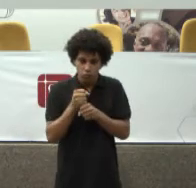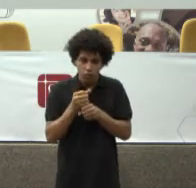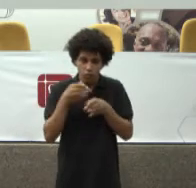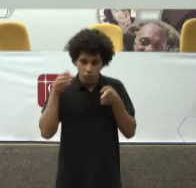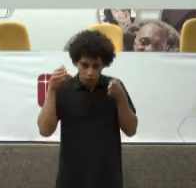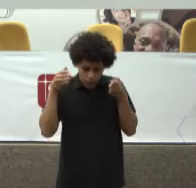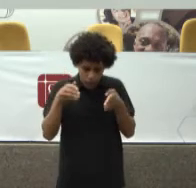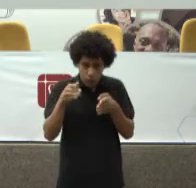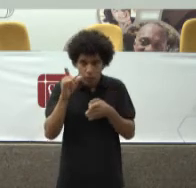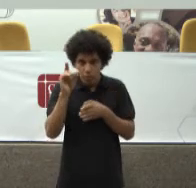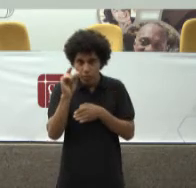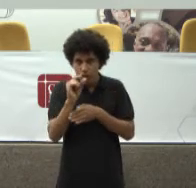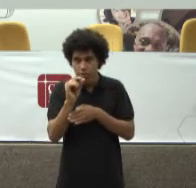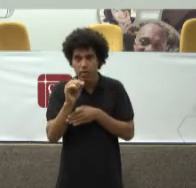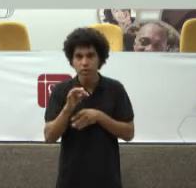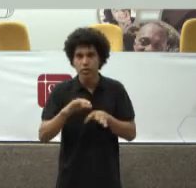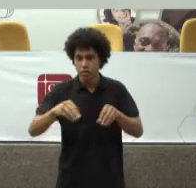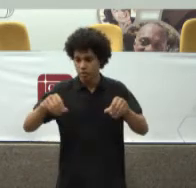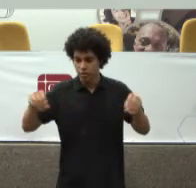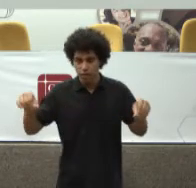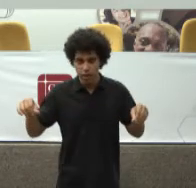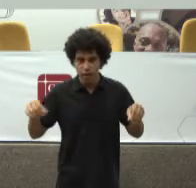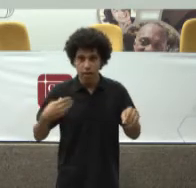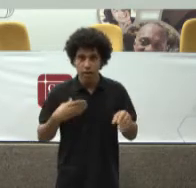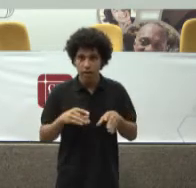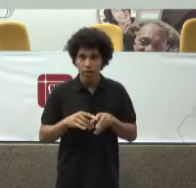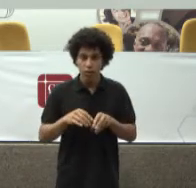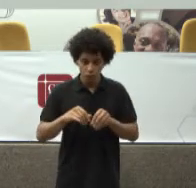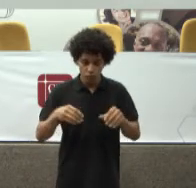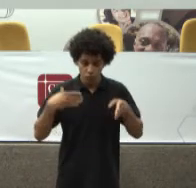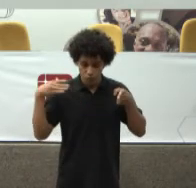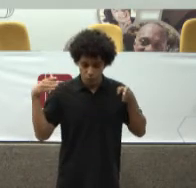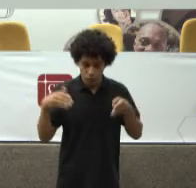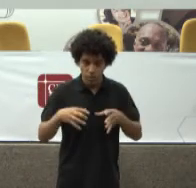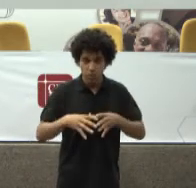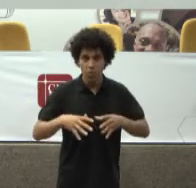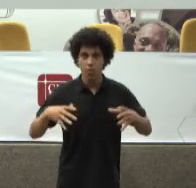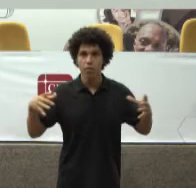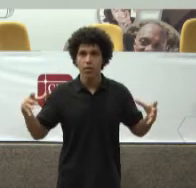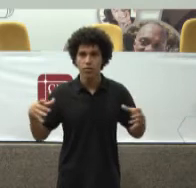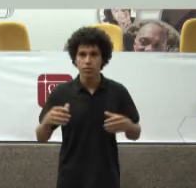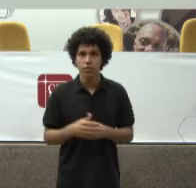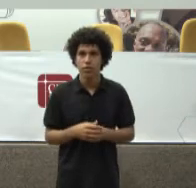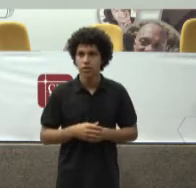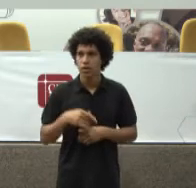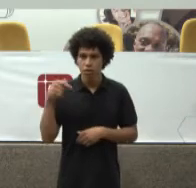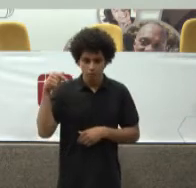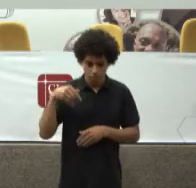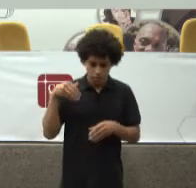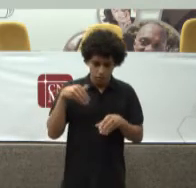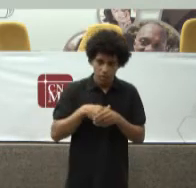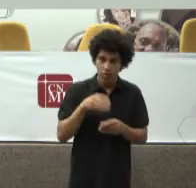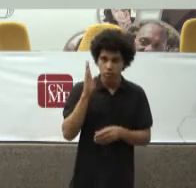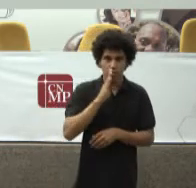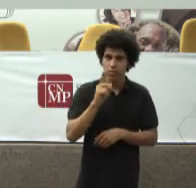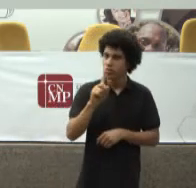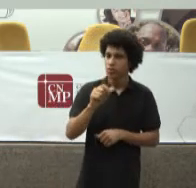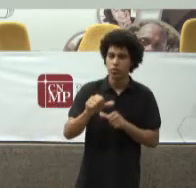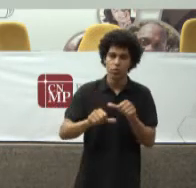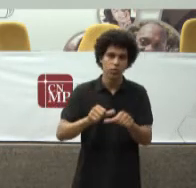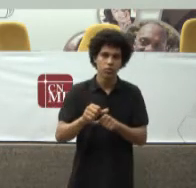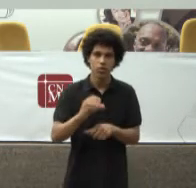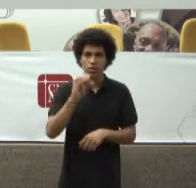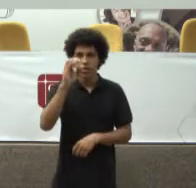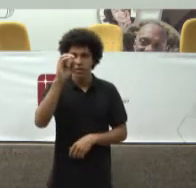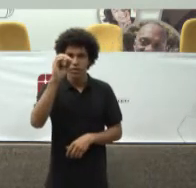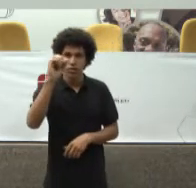terra E uma concentração Máxima de terra Ele no Brasil Não muda Ele é 0,81 0,82 0,83 0